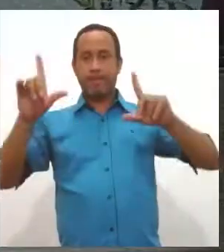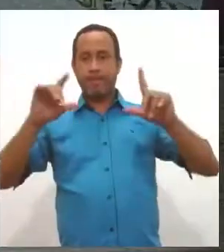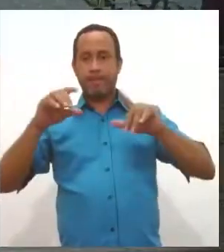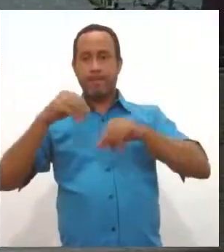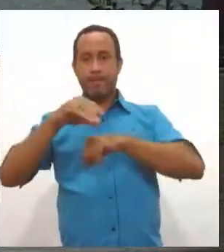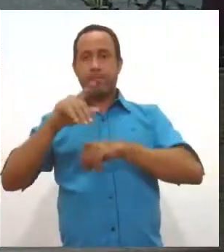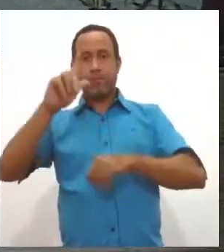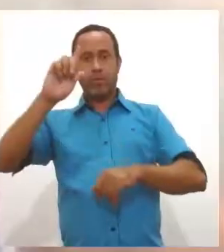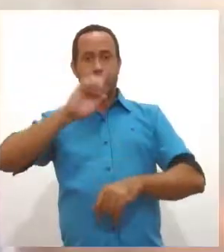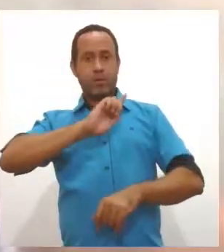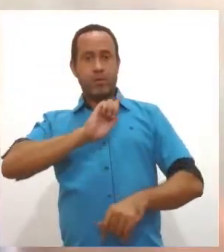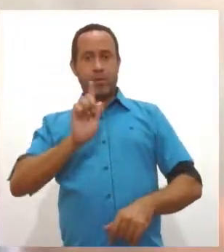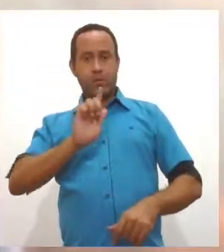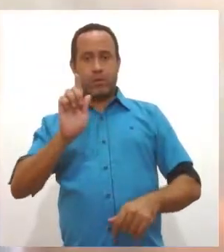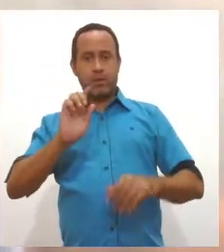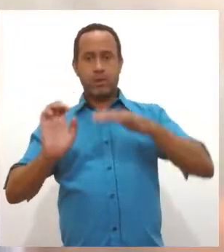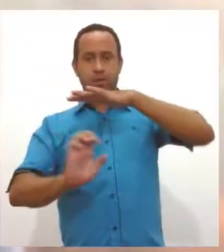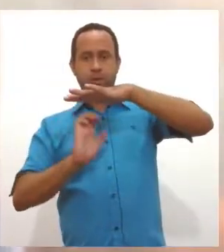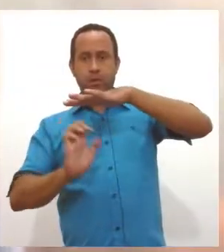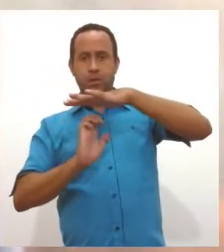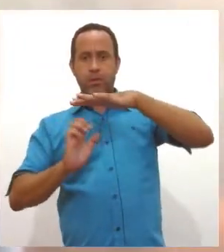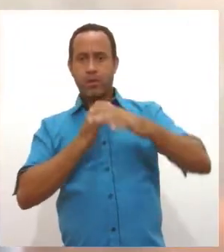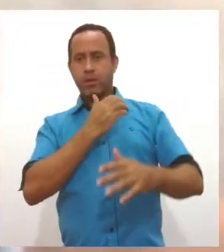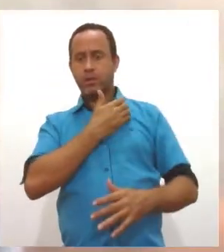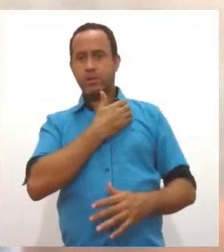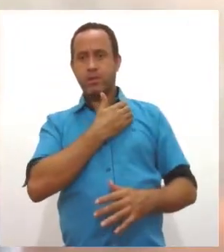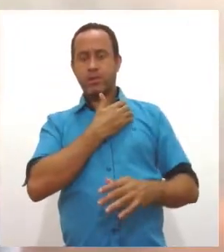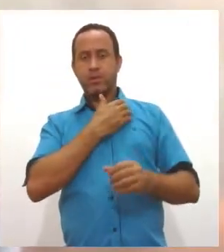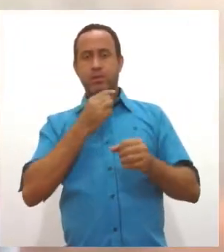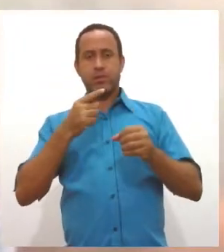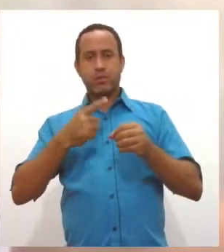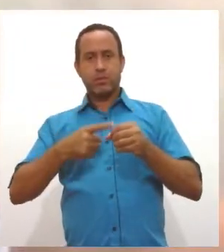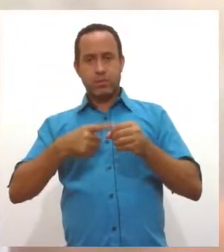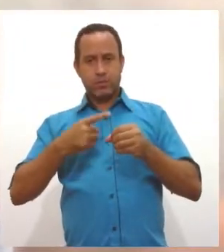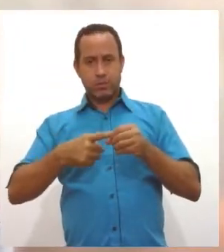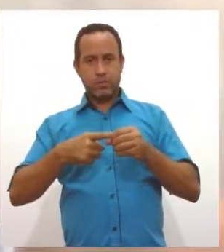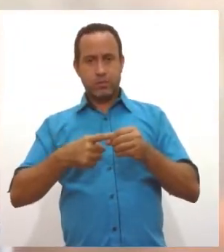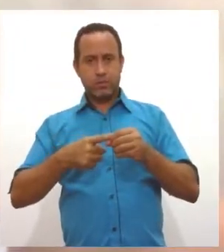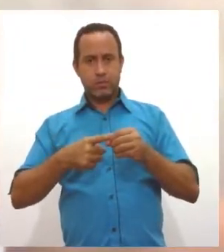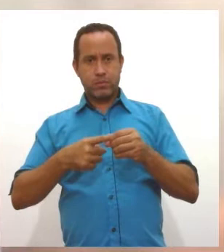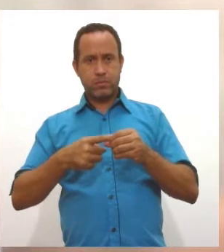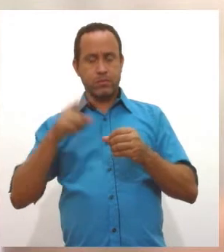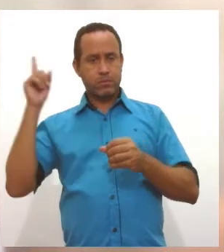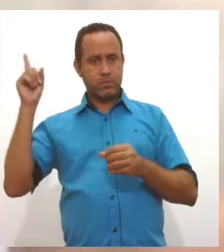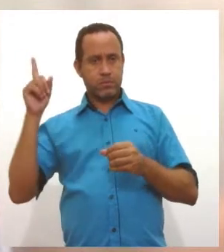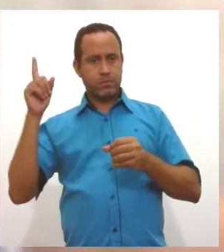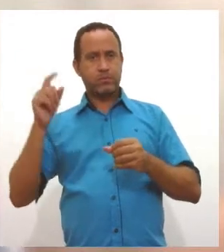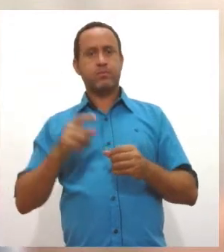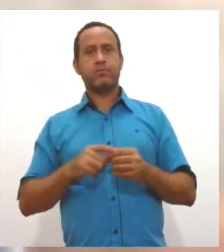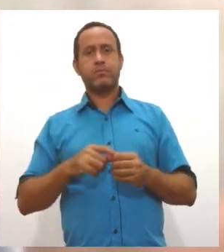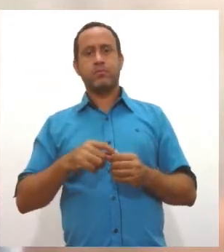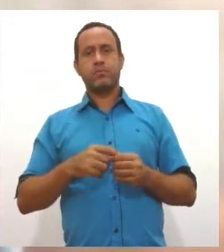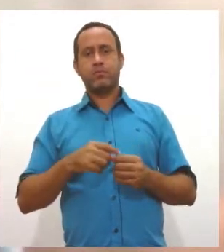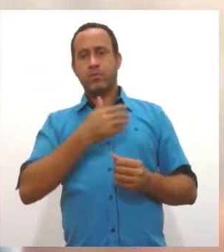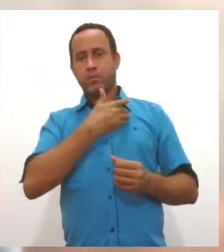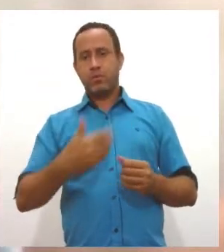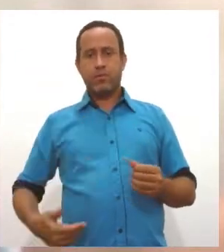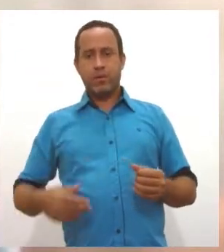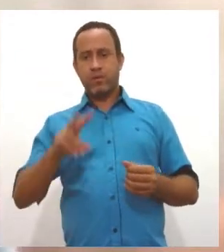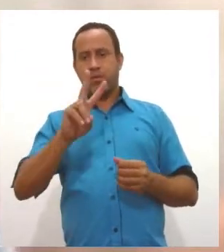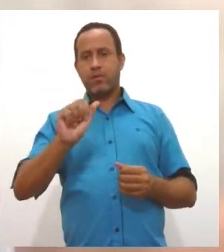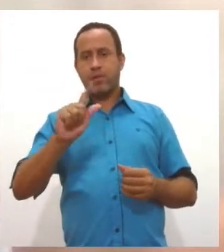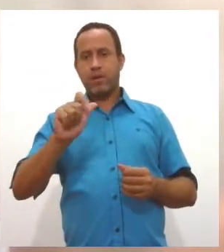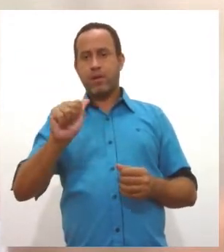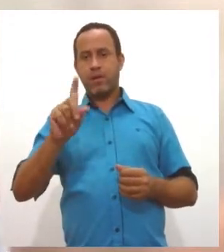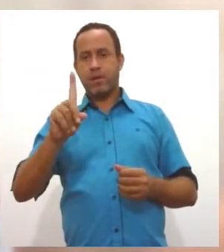gerente de uma empresa, de um governador Valadares, que eu acompanhei antes mesmo da repercussão na mídia, o que esse senhor